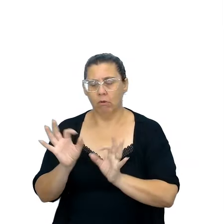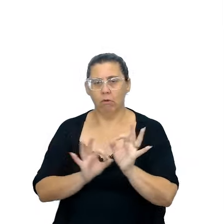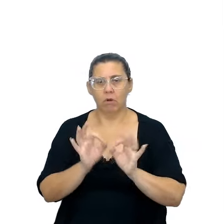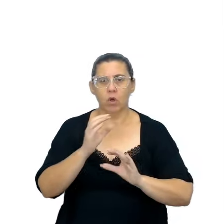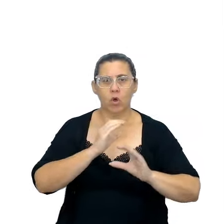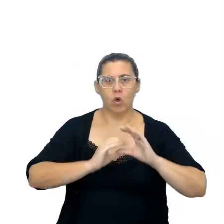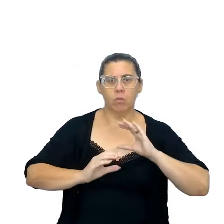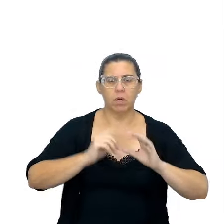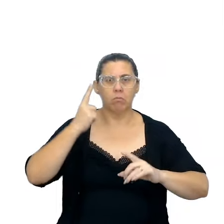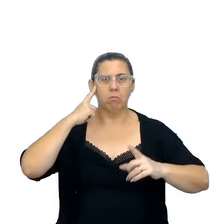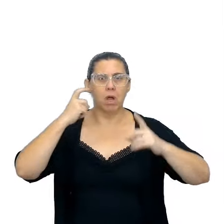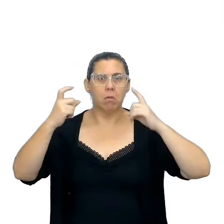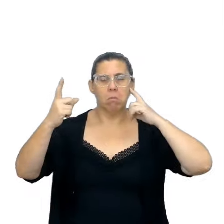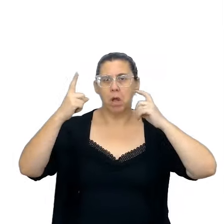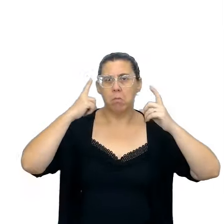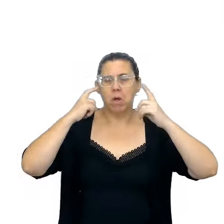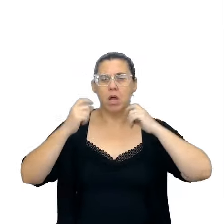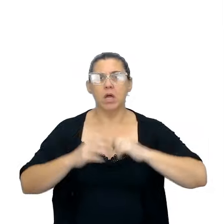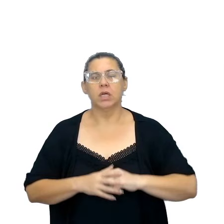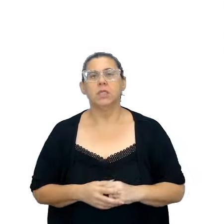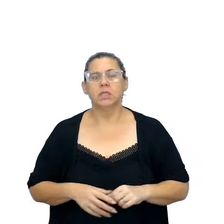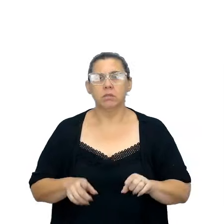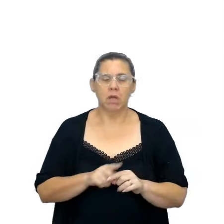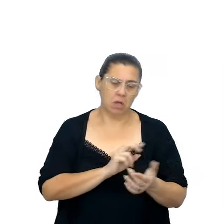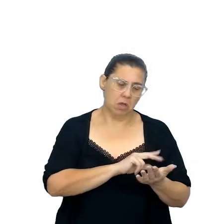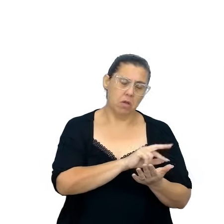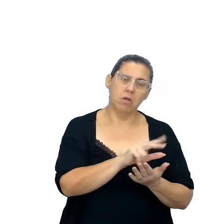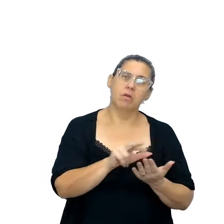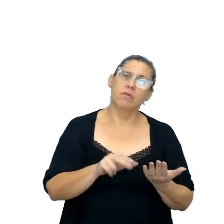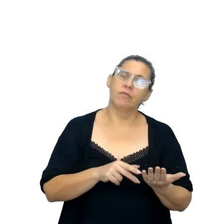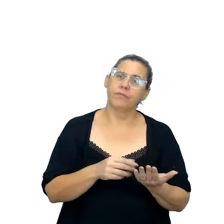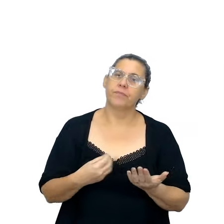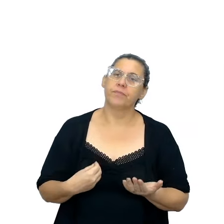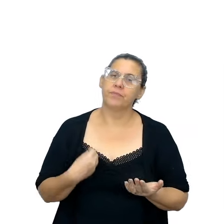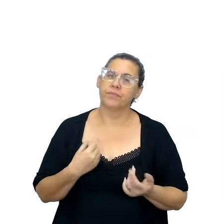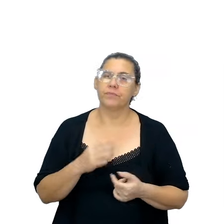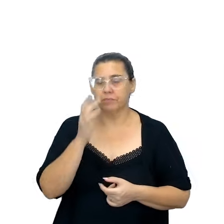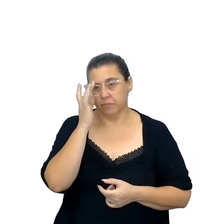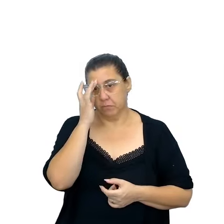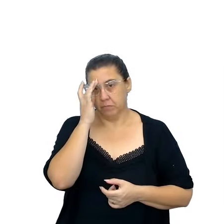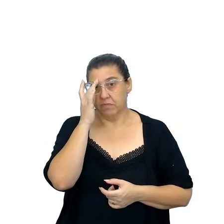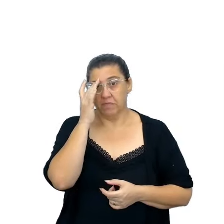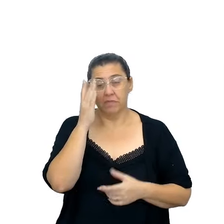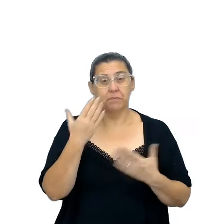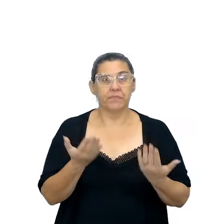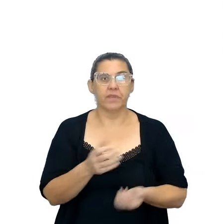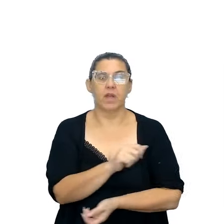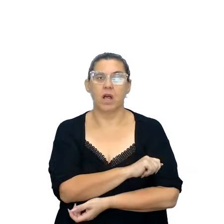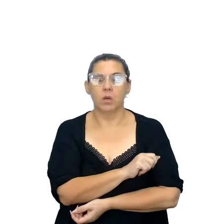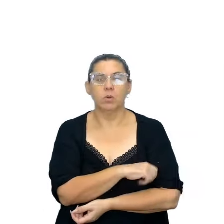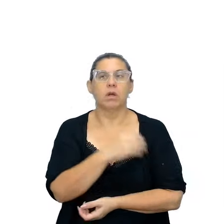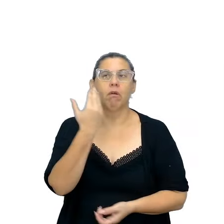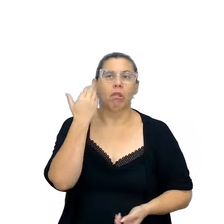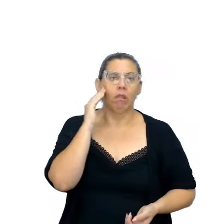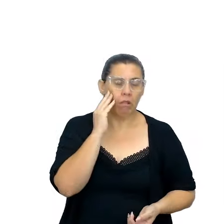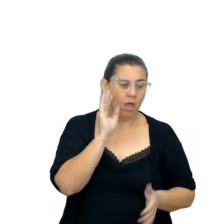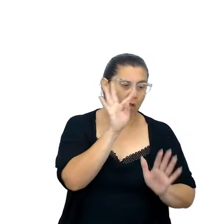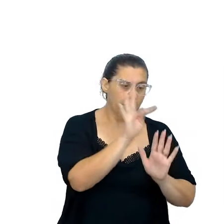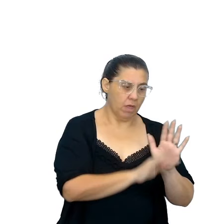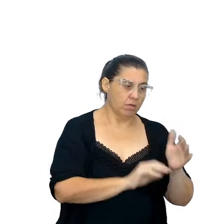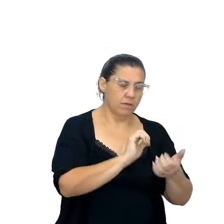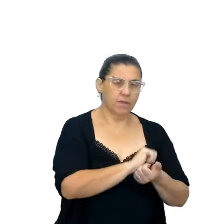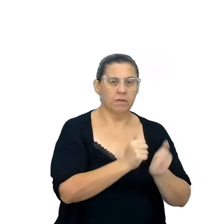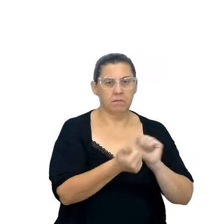comunicação de ideias, bem como em diversos eventos rotineiros, então espera-se que os estudantes reconheçam que a retextualização,